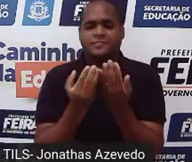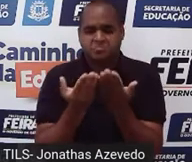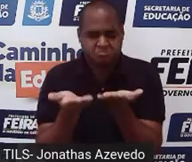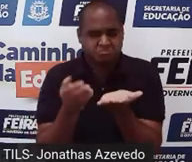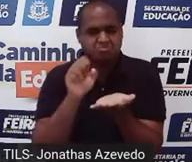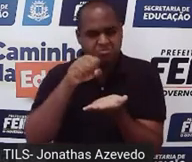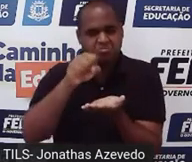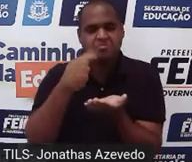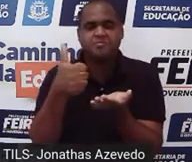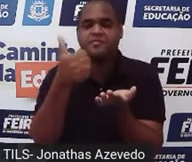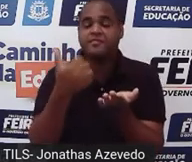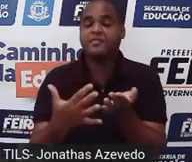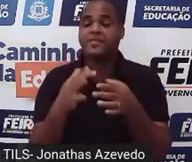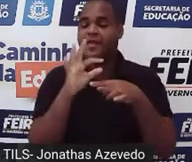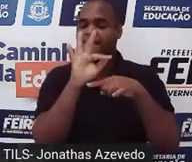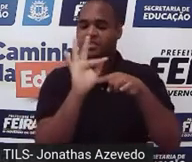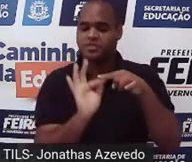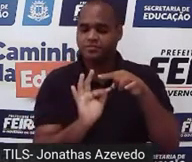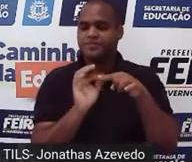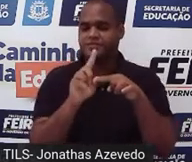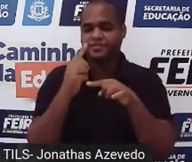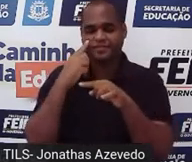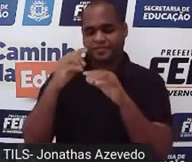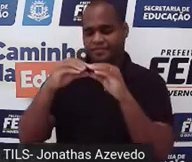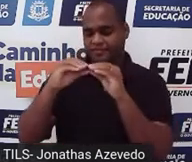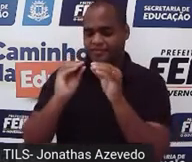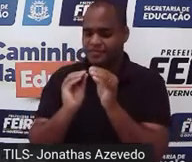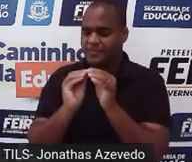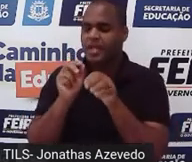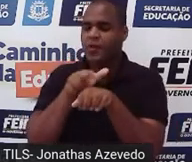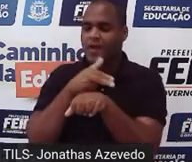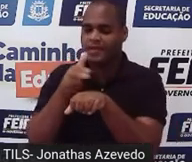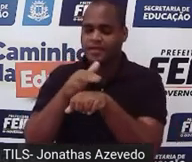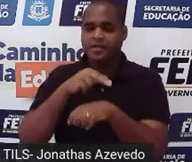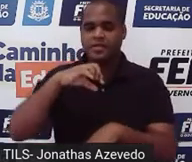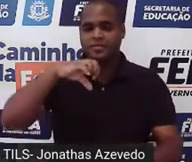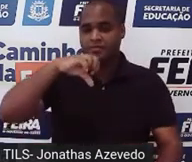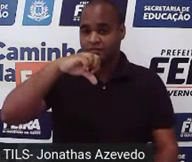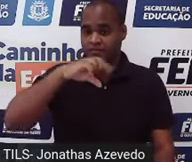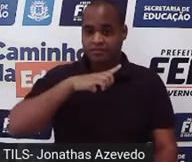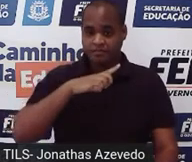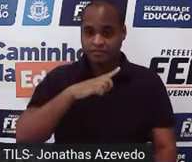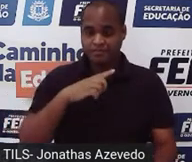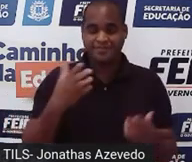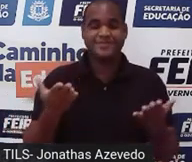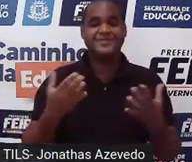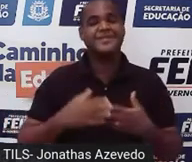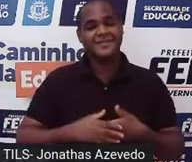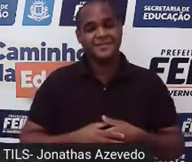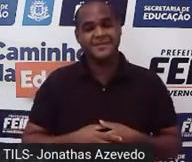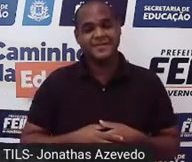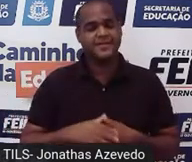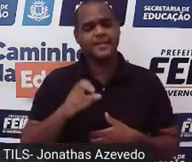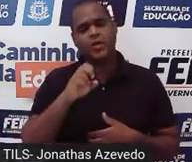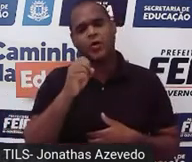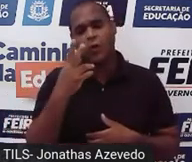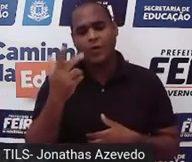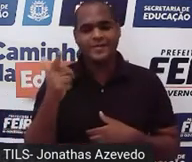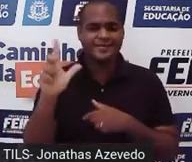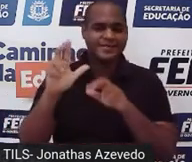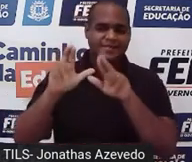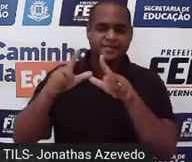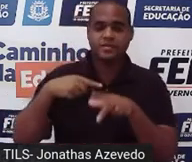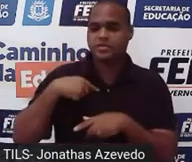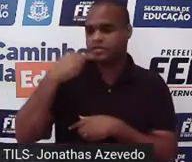tá bom? Um cubinho do chocolate de nove no total, tá? Outra ideia é